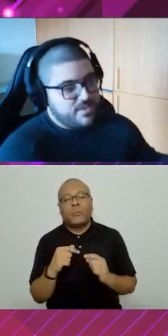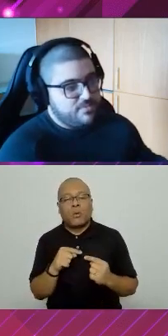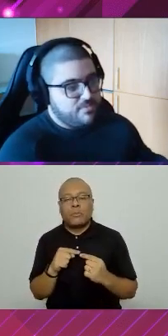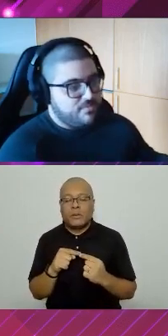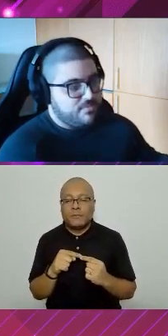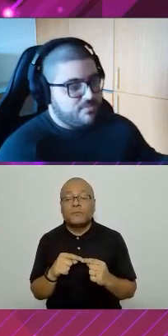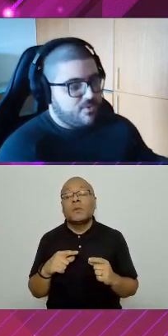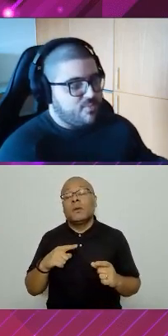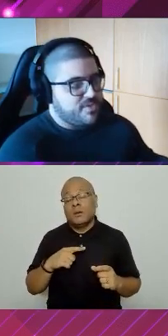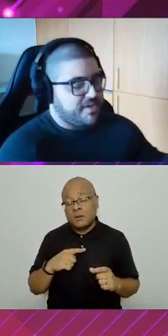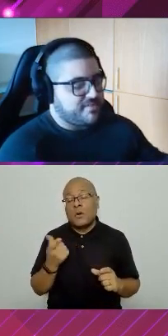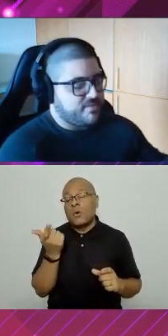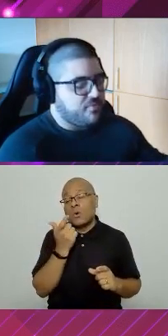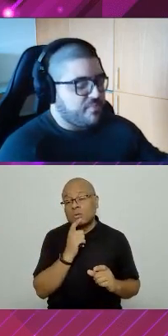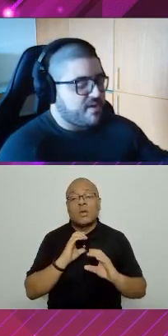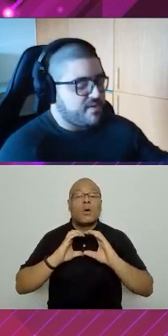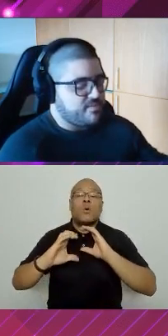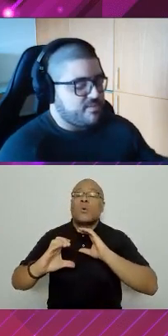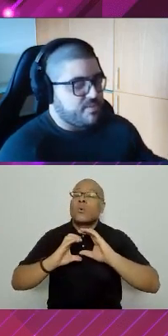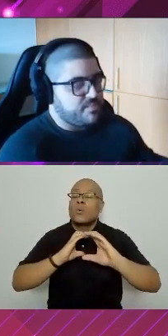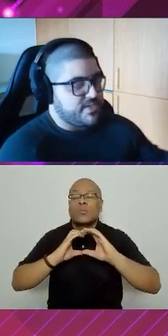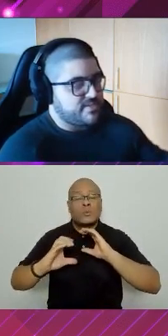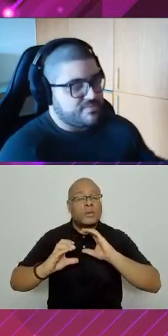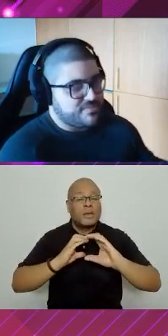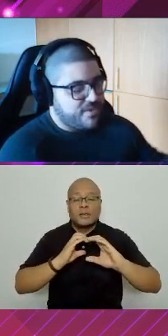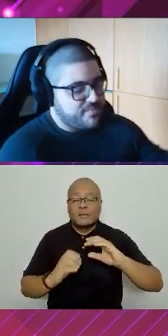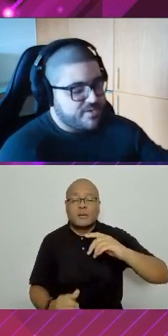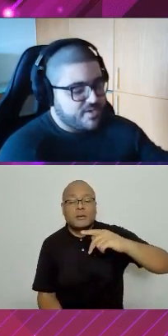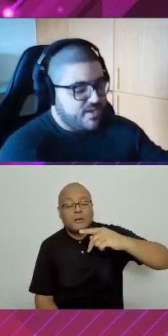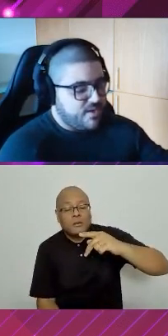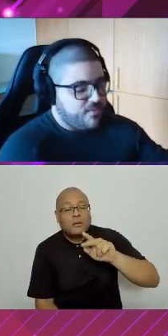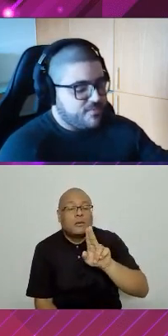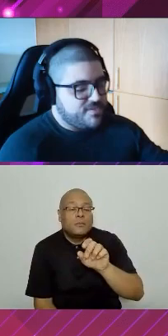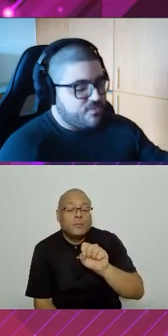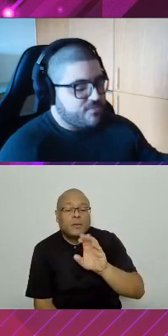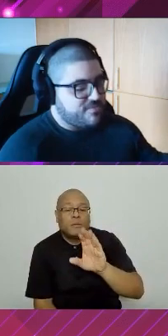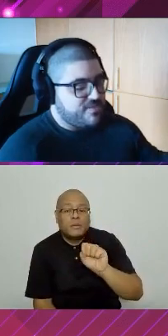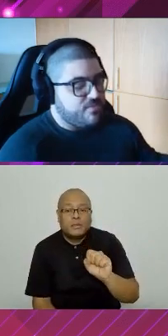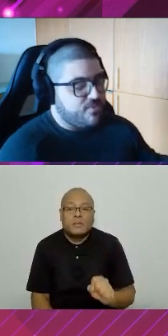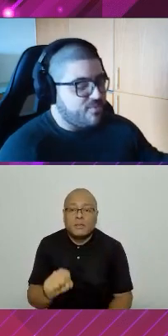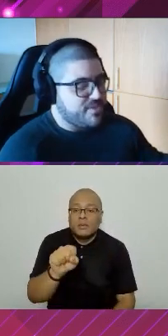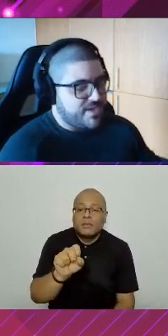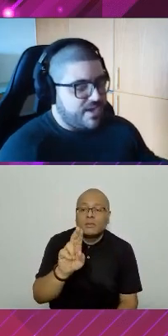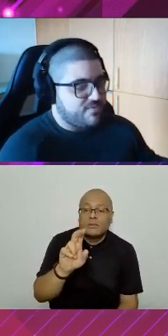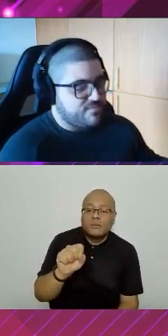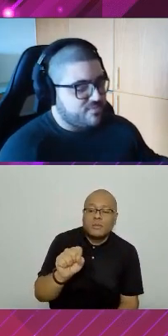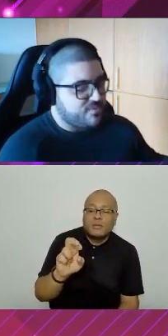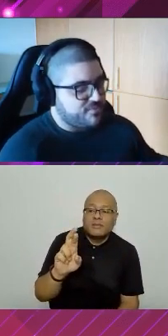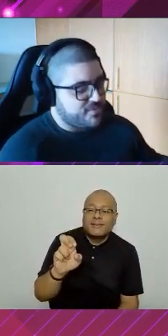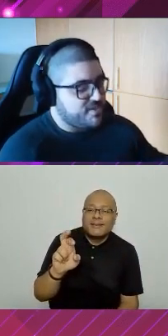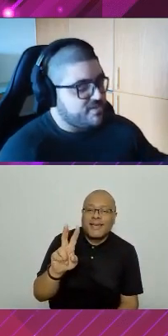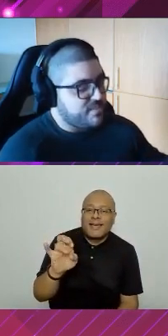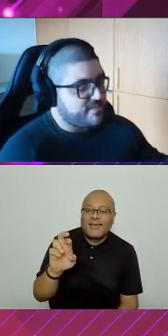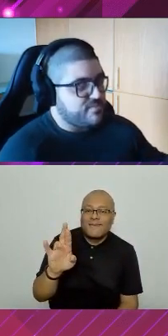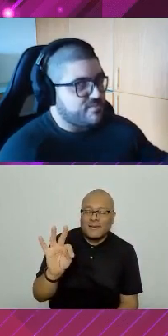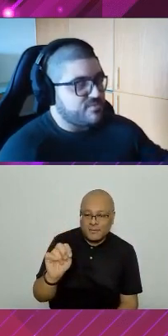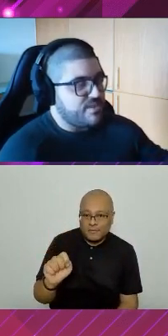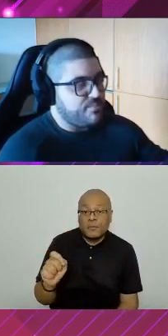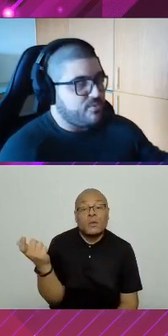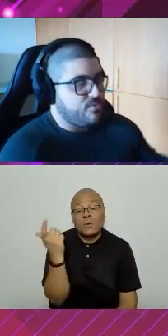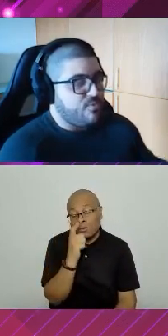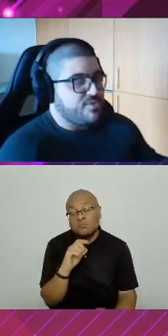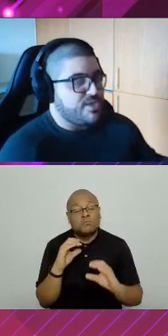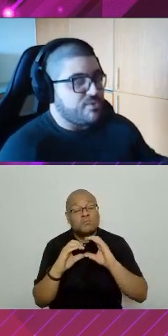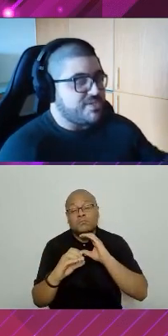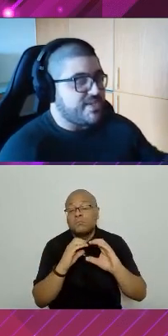eu consigo ter uma comunicação com o mecanismo de publisher subscriber onde eu consigo comunicar os meus micro front-ends, mas ao mesmo